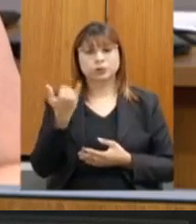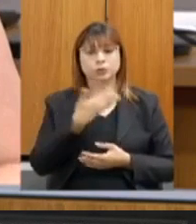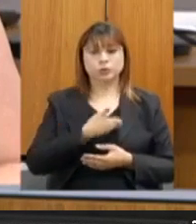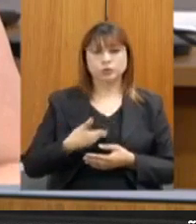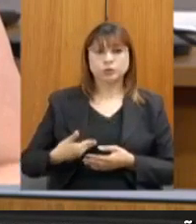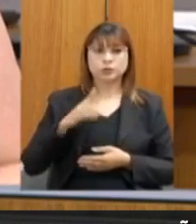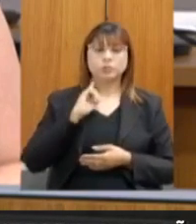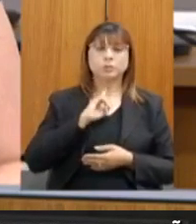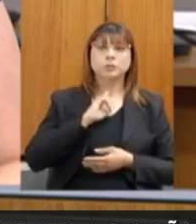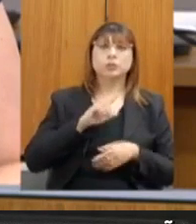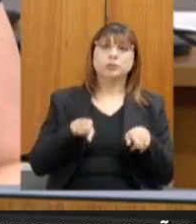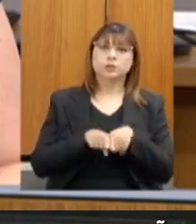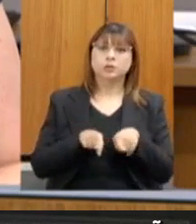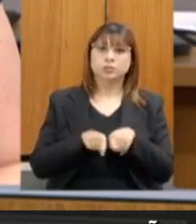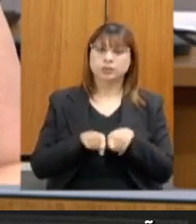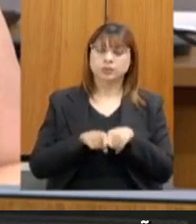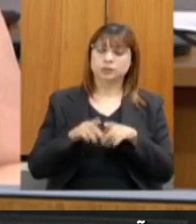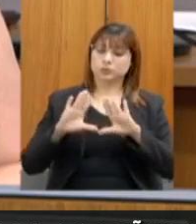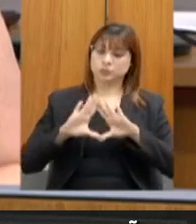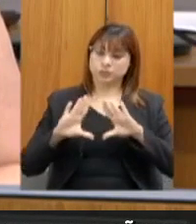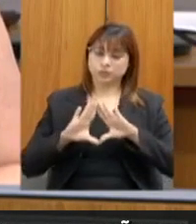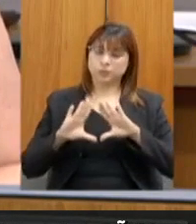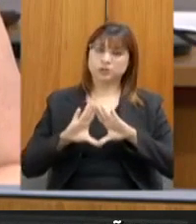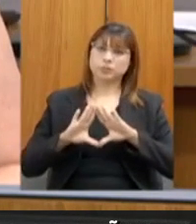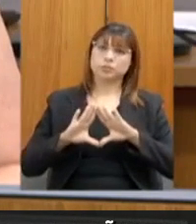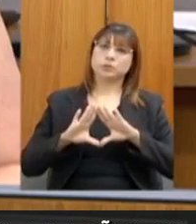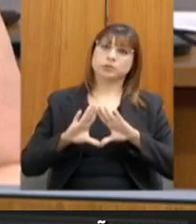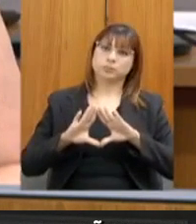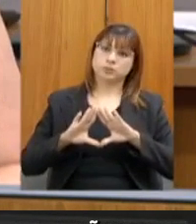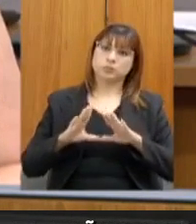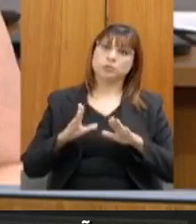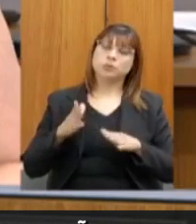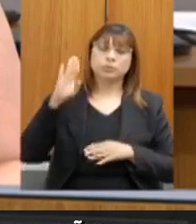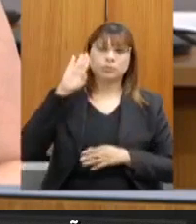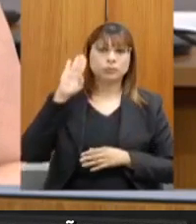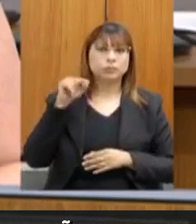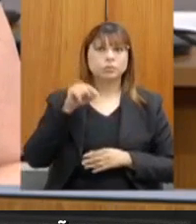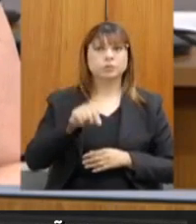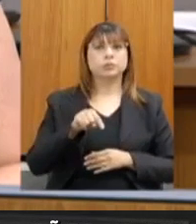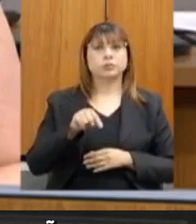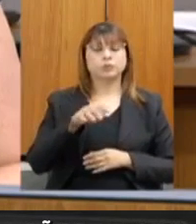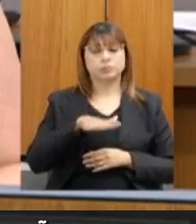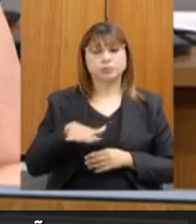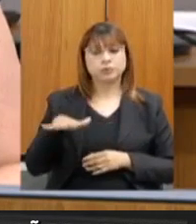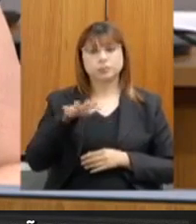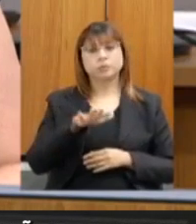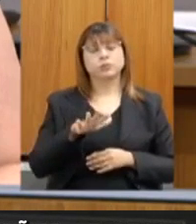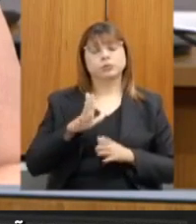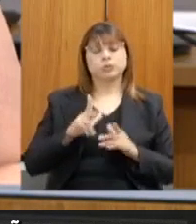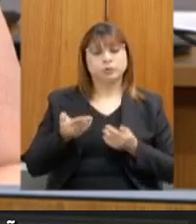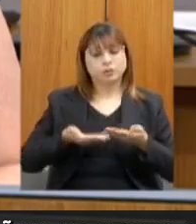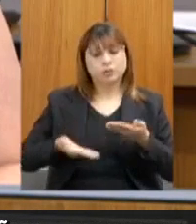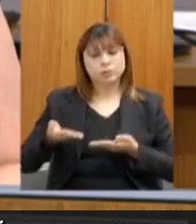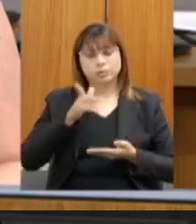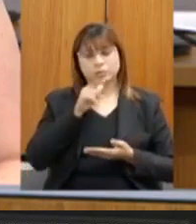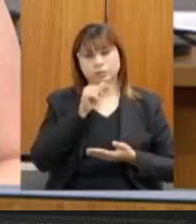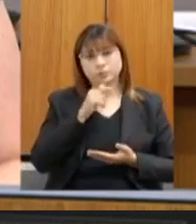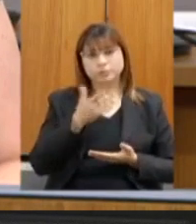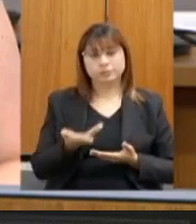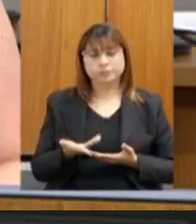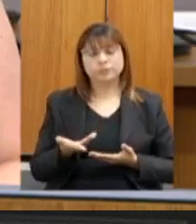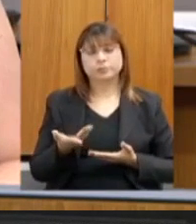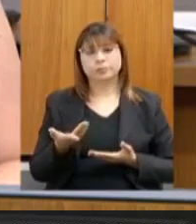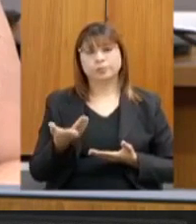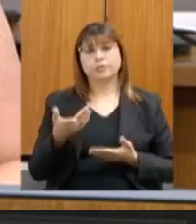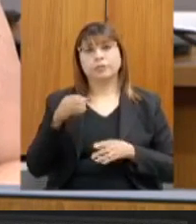Minas, mas também dessa casa, como vem sendo feito, para priorizar a universalização do saneamento básico no nosso estado. A